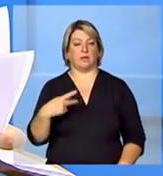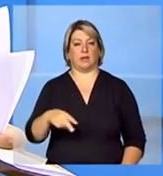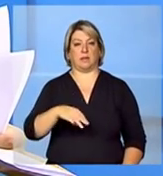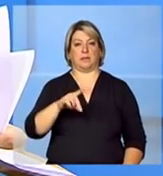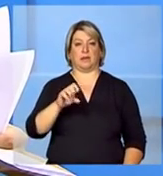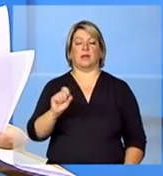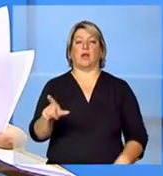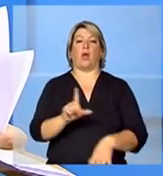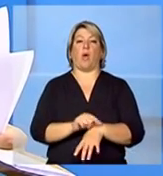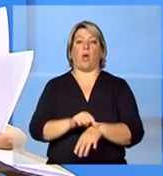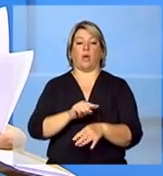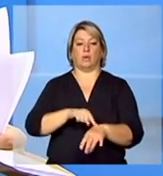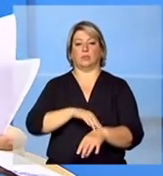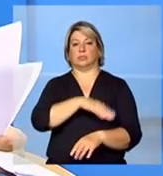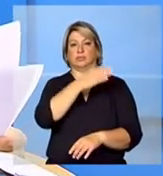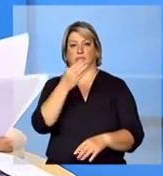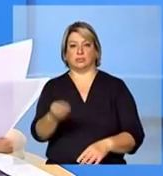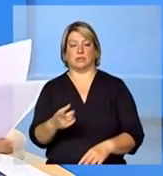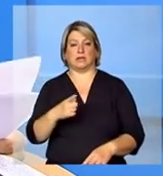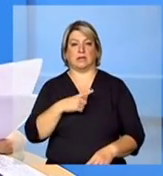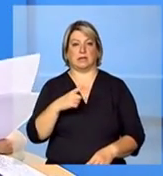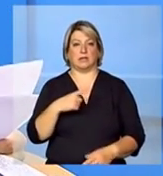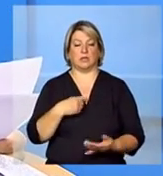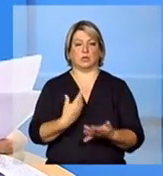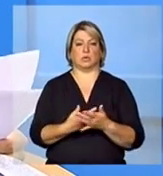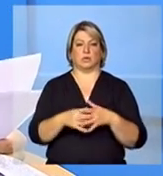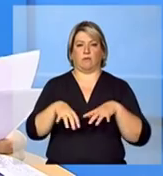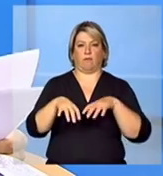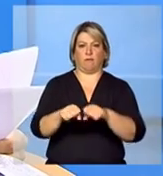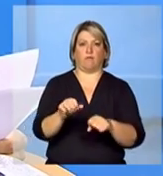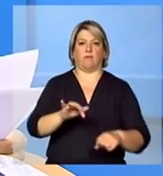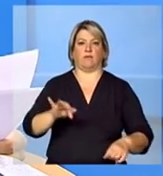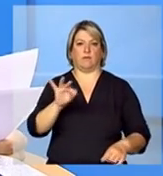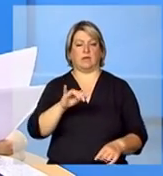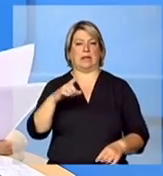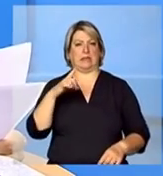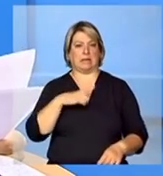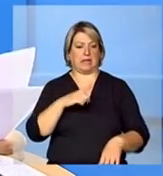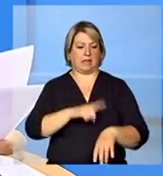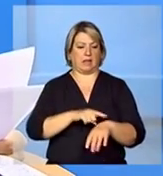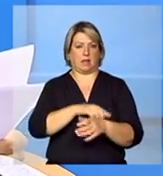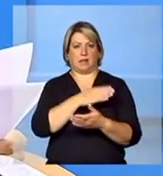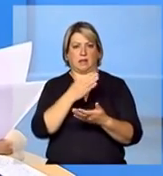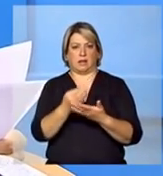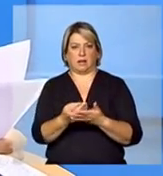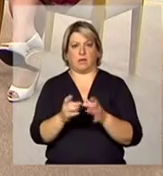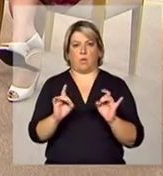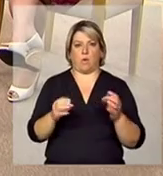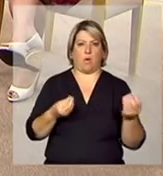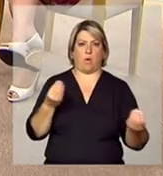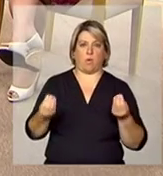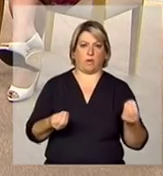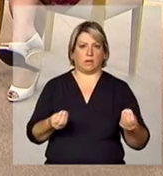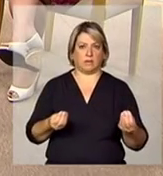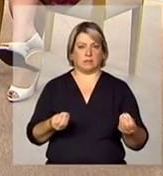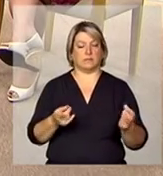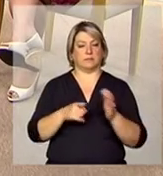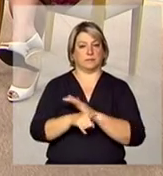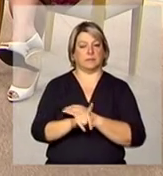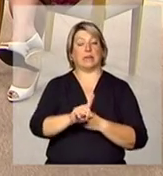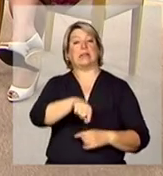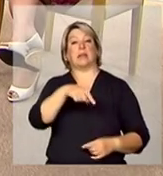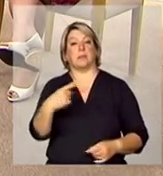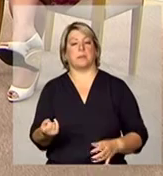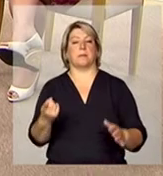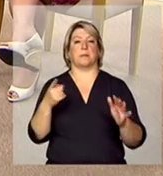indicada para profissional de nível superior é suficiente para que exerçam seu papel com qualidade? essa é a primeira depois ela